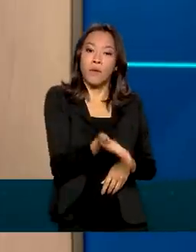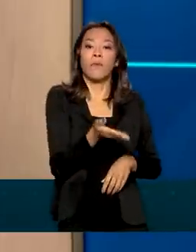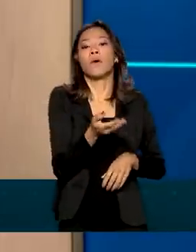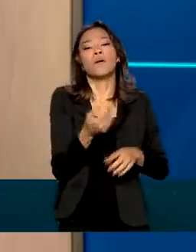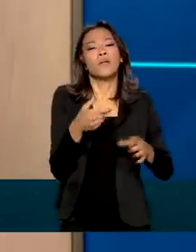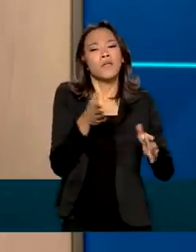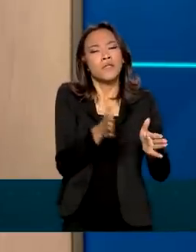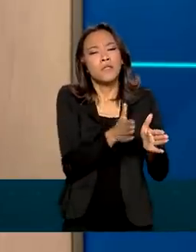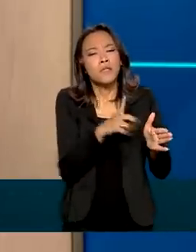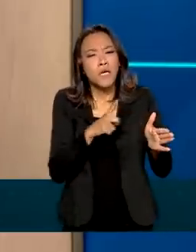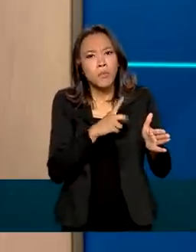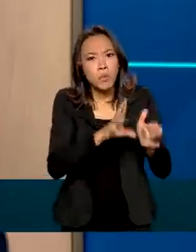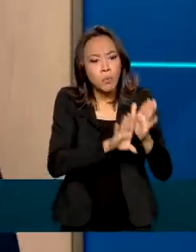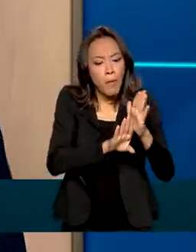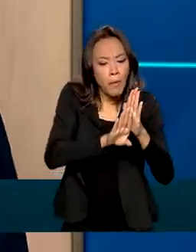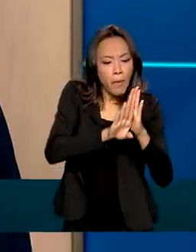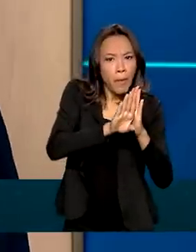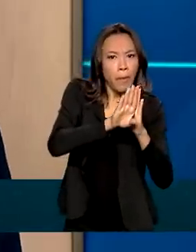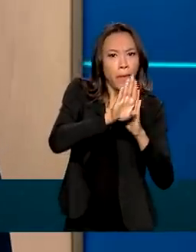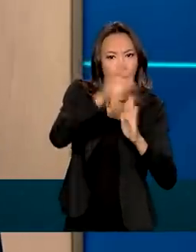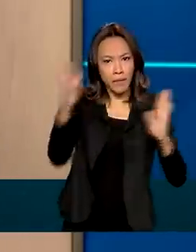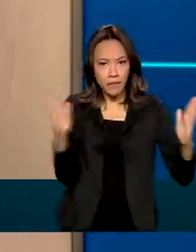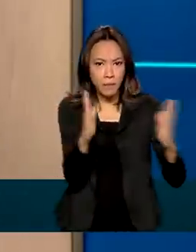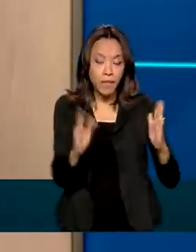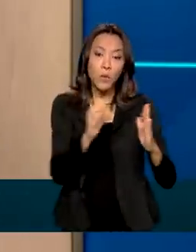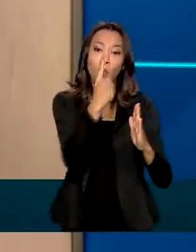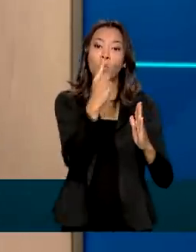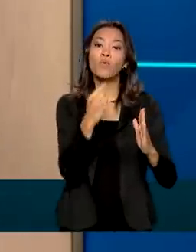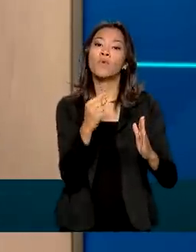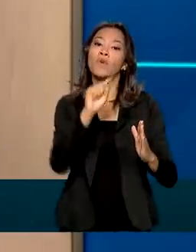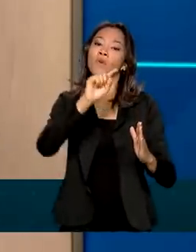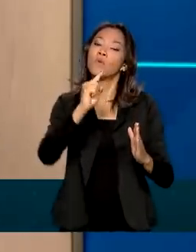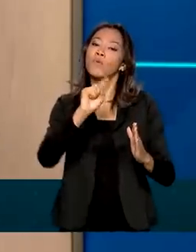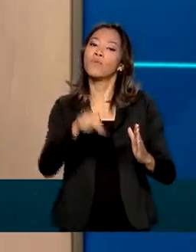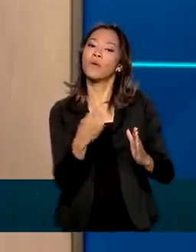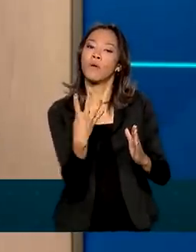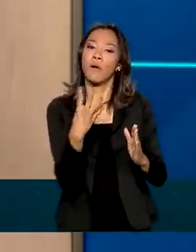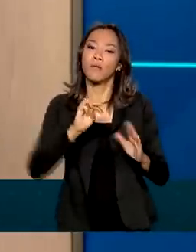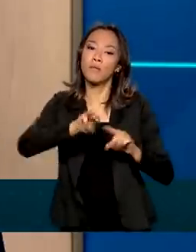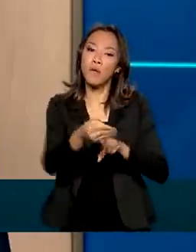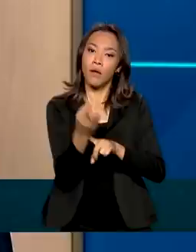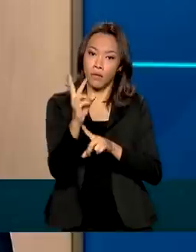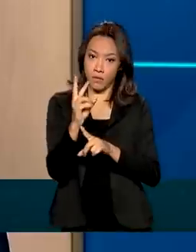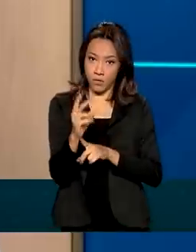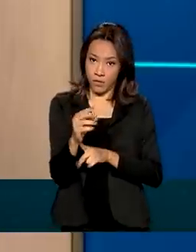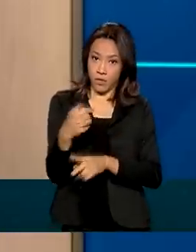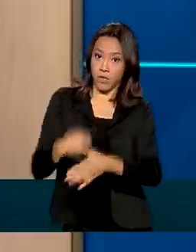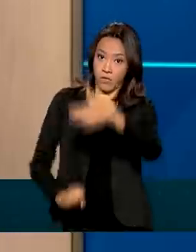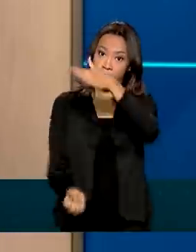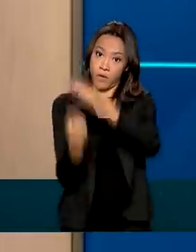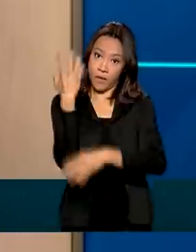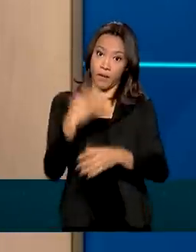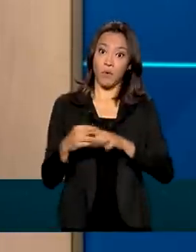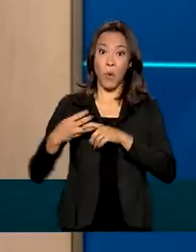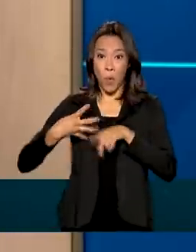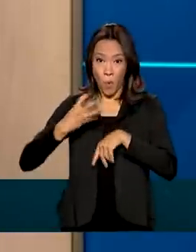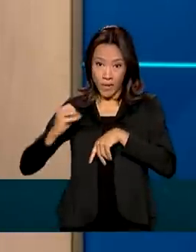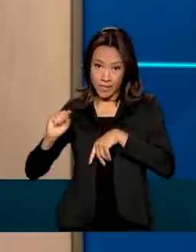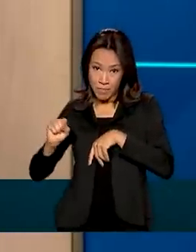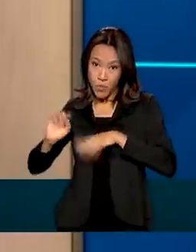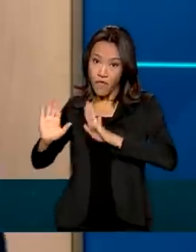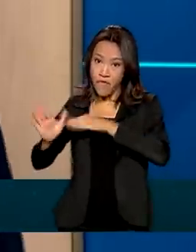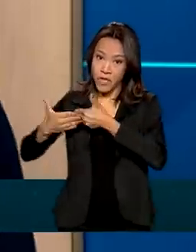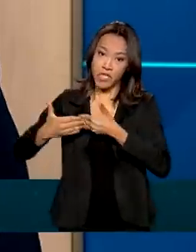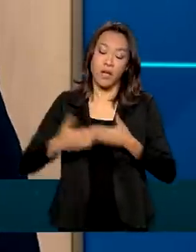quadrimestre, temos um recorde de criação de empresas de 1,4 milhão de empresas criadas, contra 400 mil fechadas, gerando um saldo